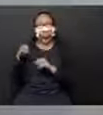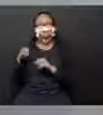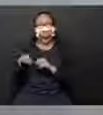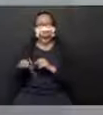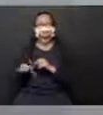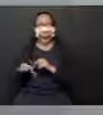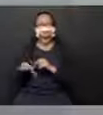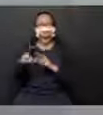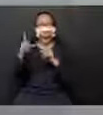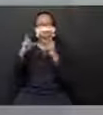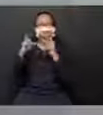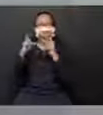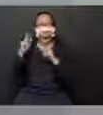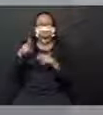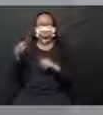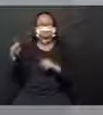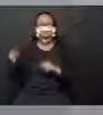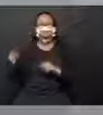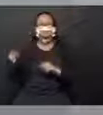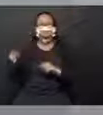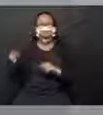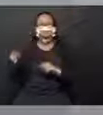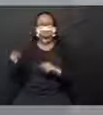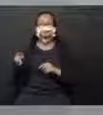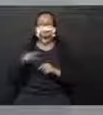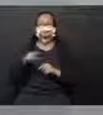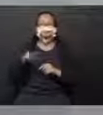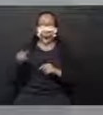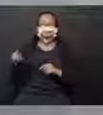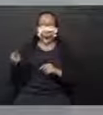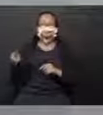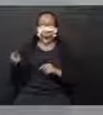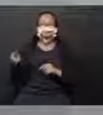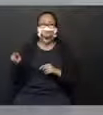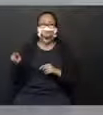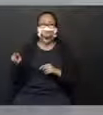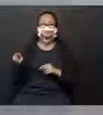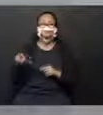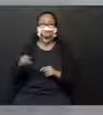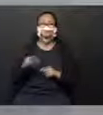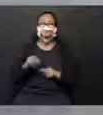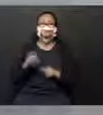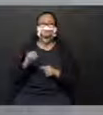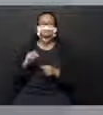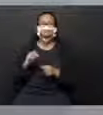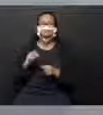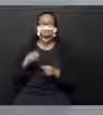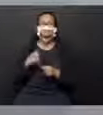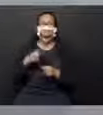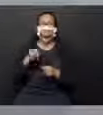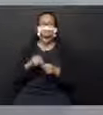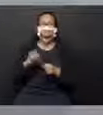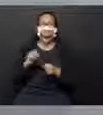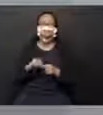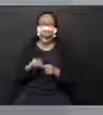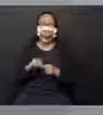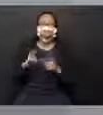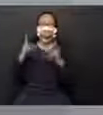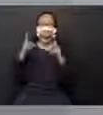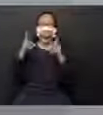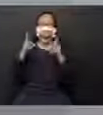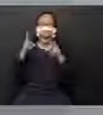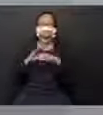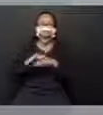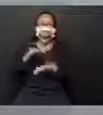para a professora e olha só, você vai para a sessão Eu Fiz. Aquelas fotos que ficarem bem caprichadas